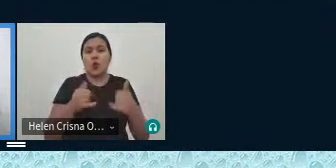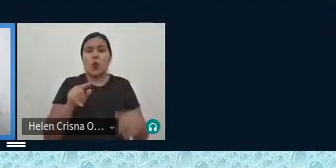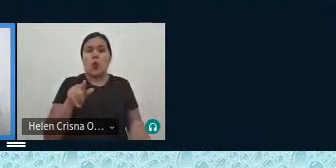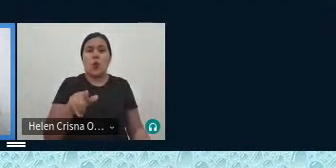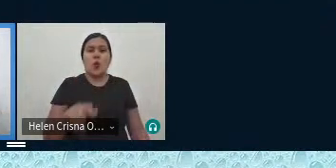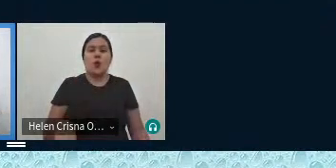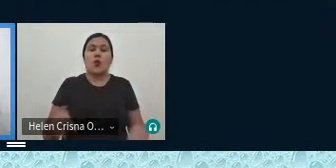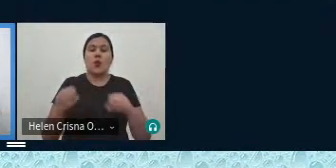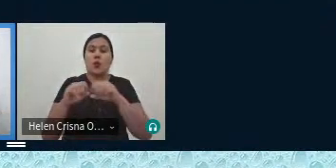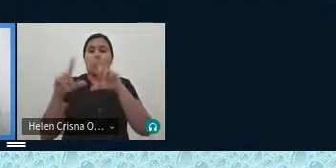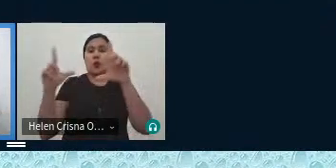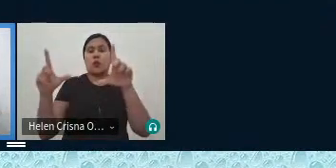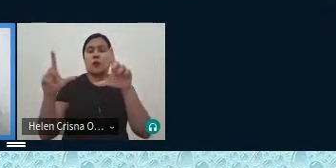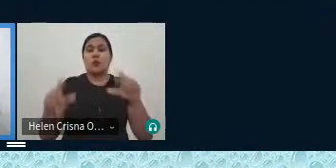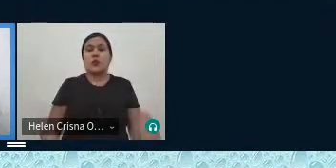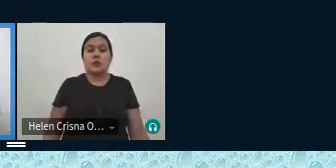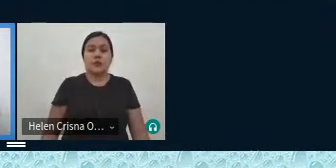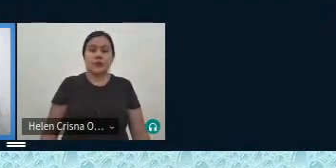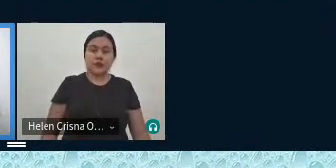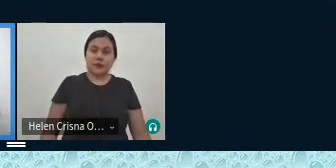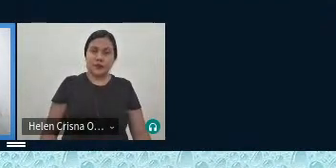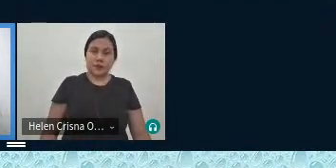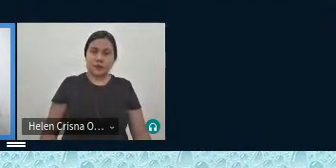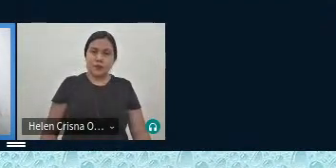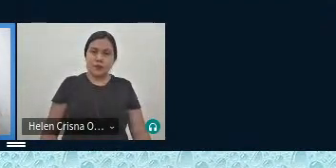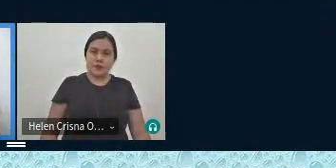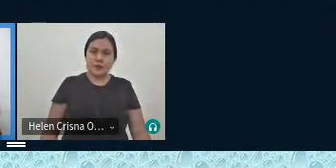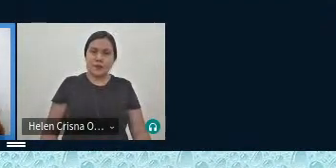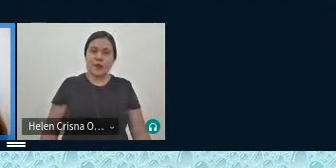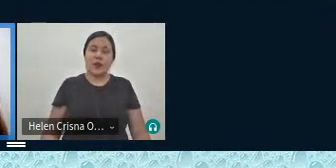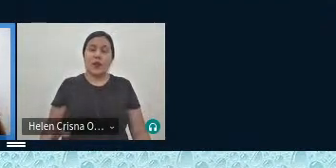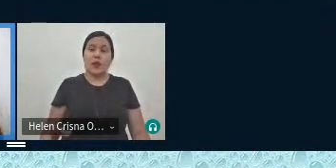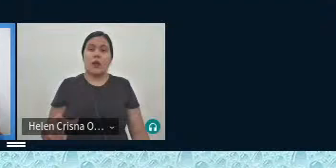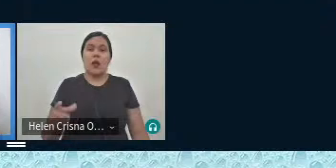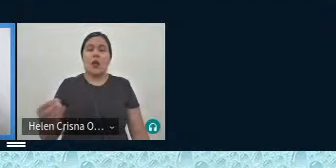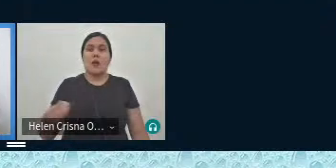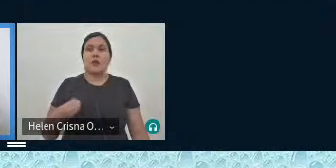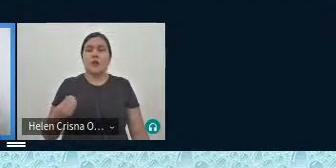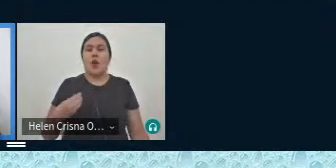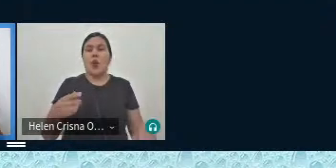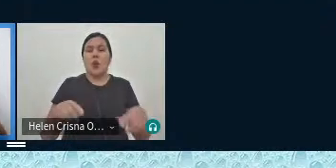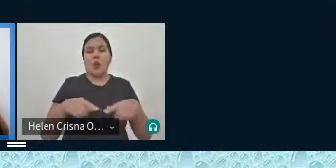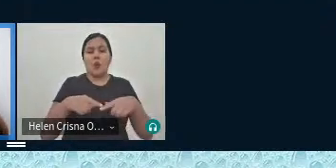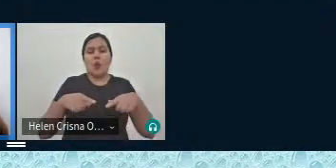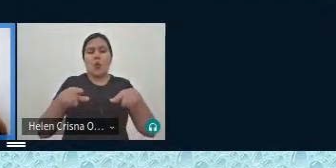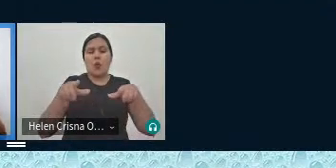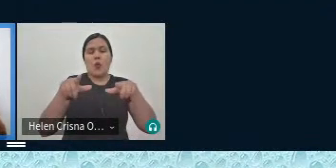na tese mas ele existe em físico também ele existe como um tapete